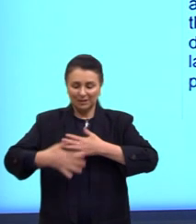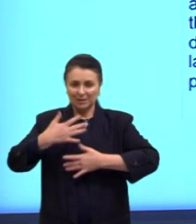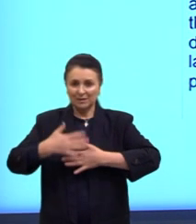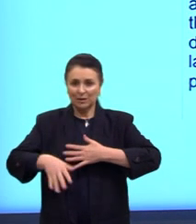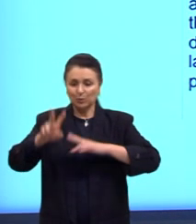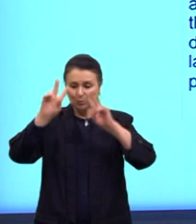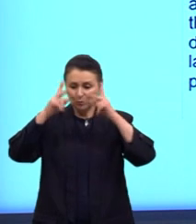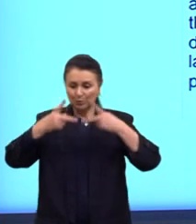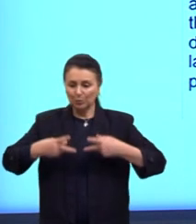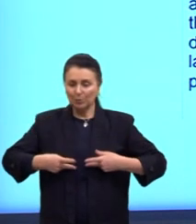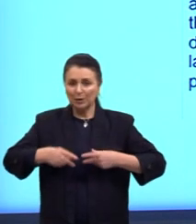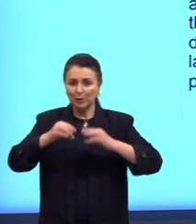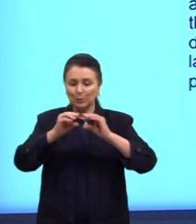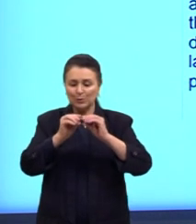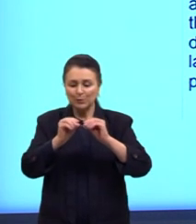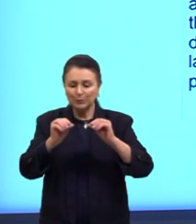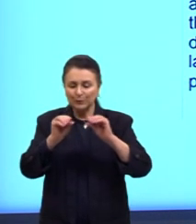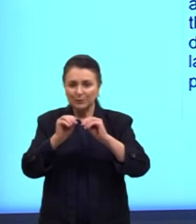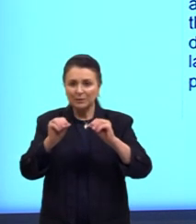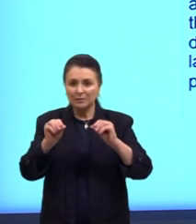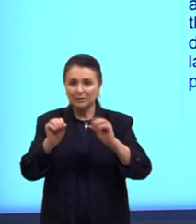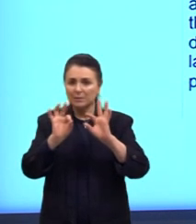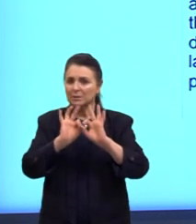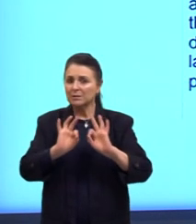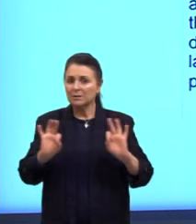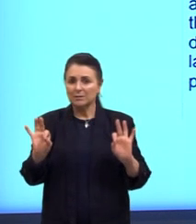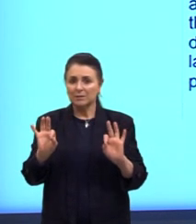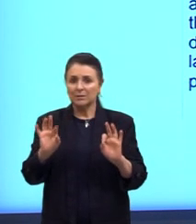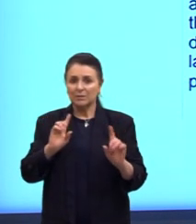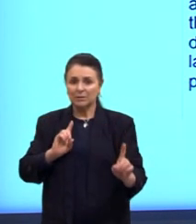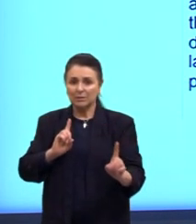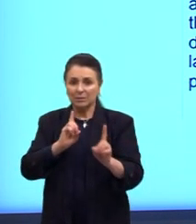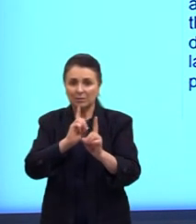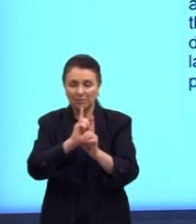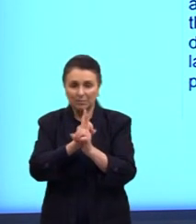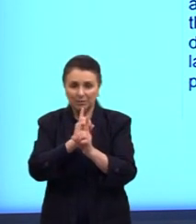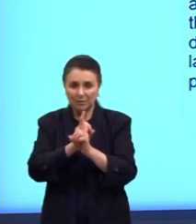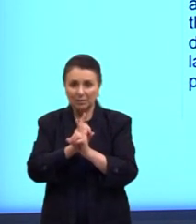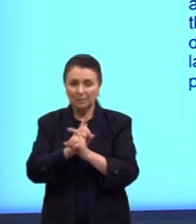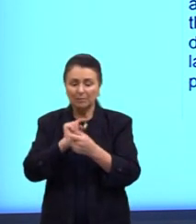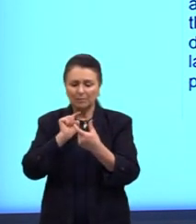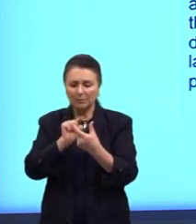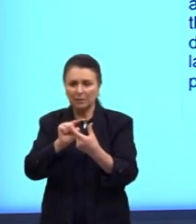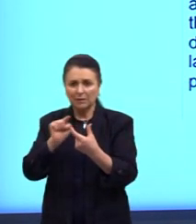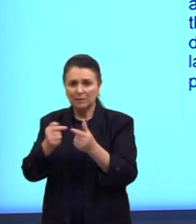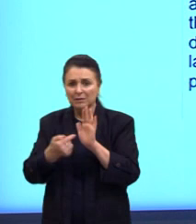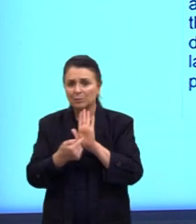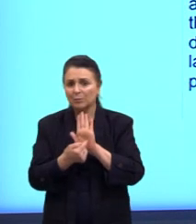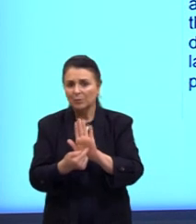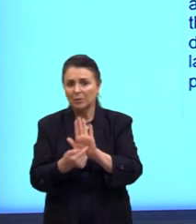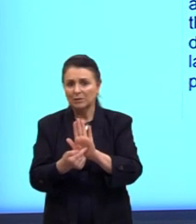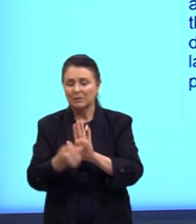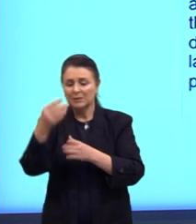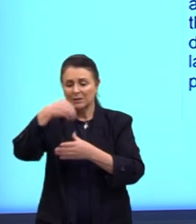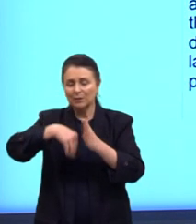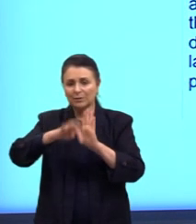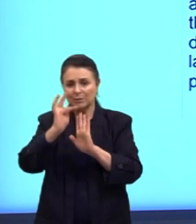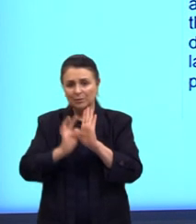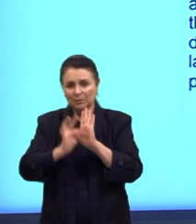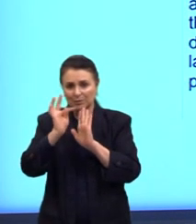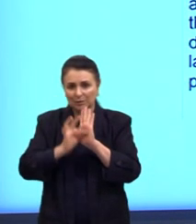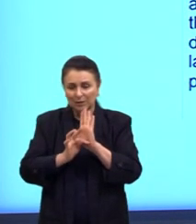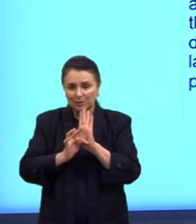Viu? Fácil. Simples. É só nós encontrarmos determinadas palavrinhas que nos mostram um